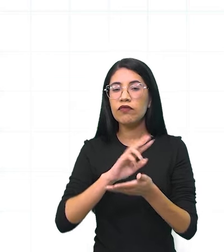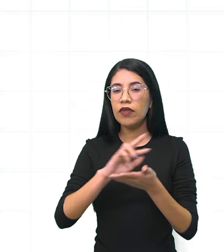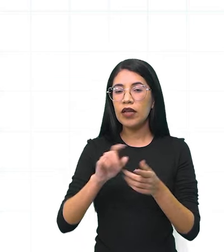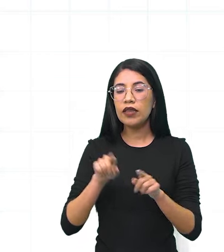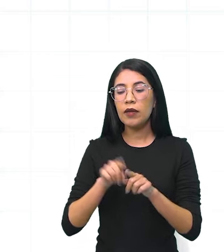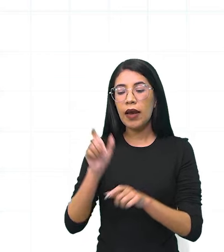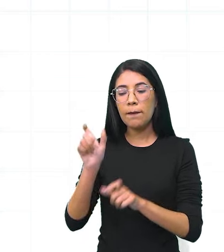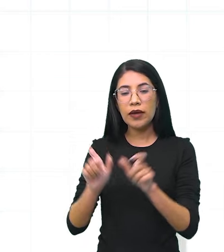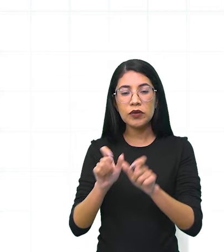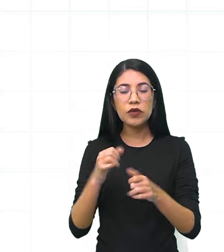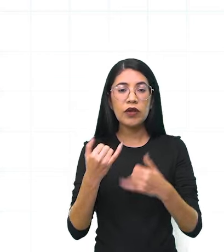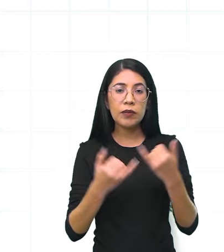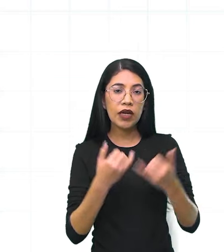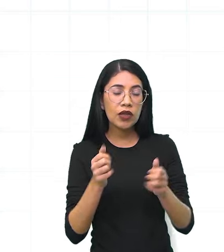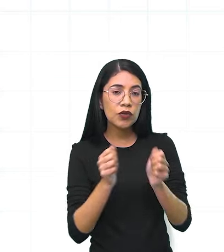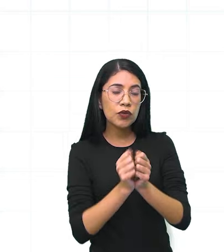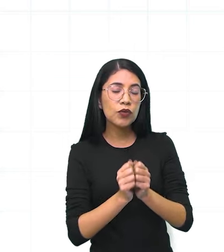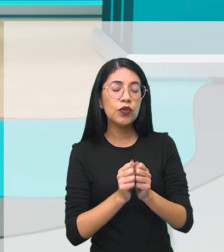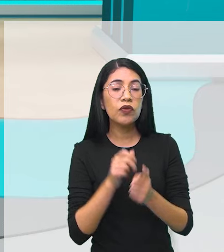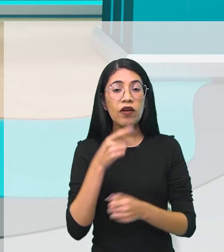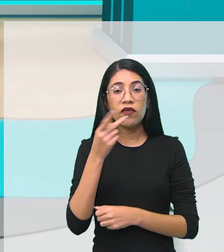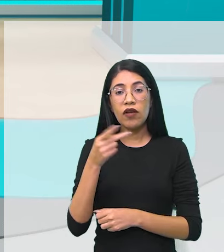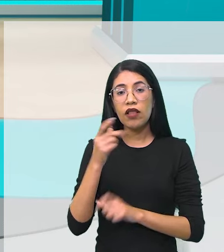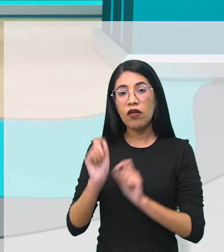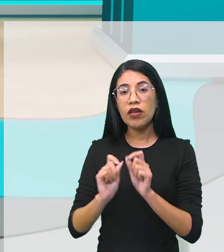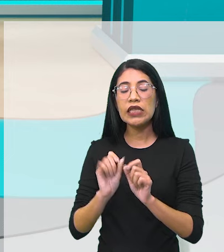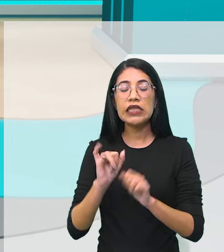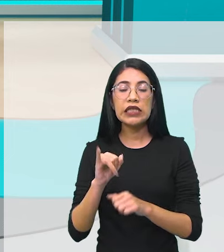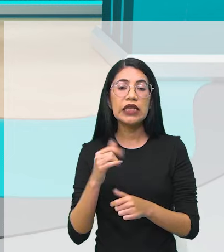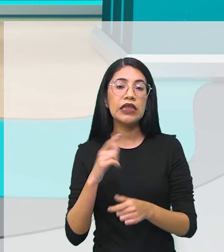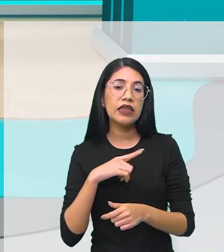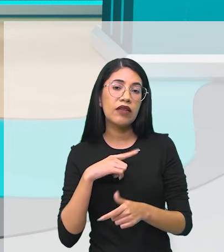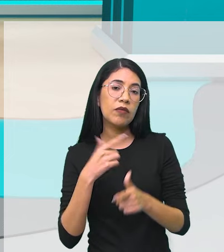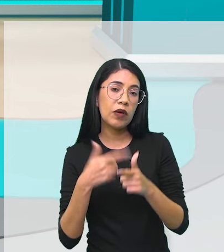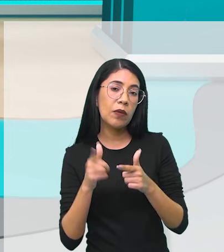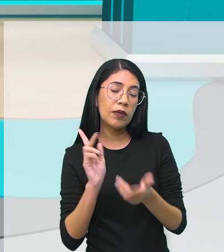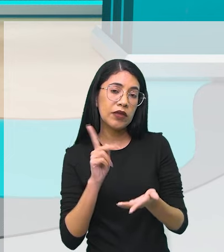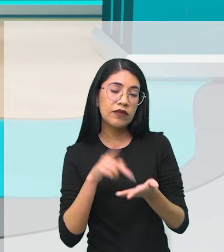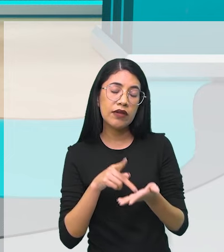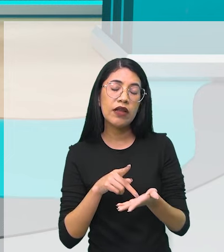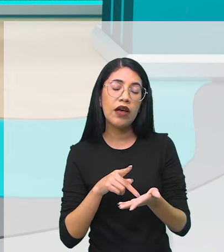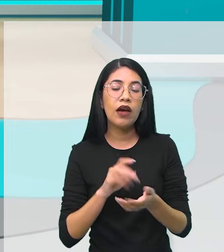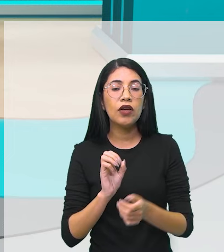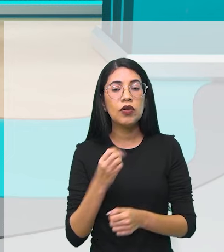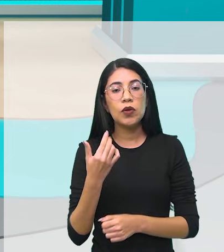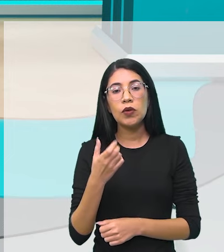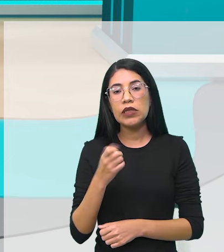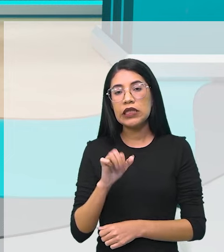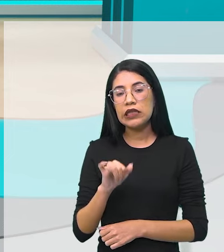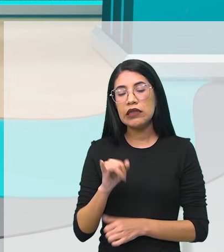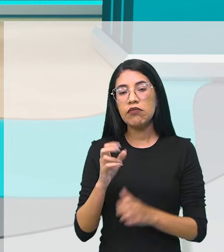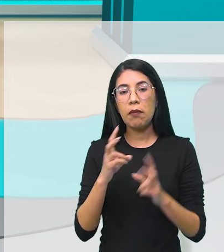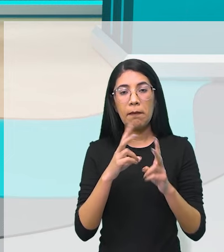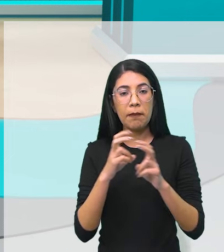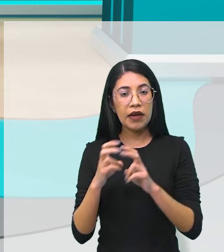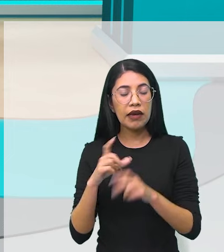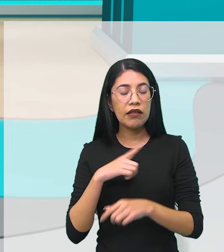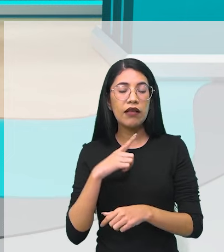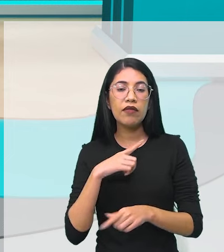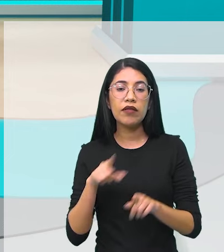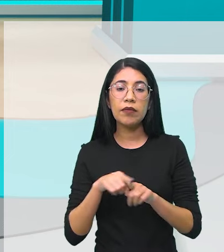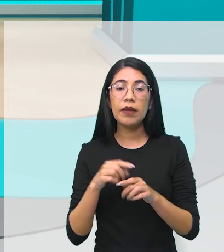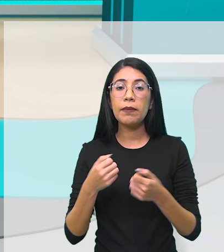você vai dizer, se de repente aconteceu realmente esse conflito, essa briga, né? Ou então, enfim, você vai ter que saber